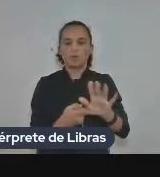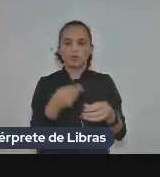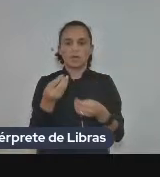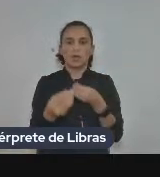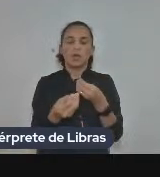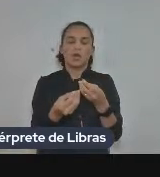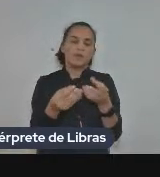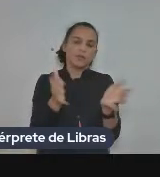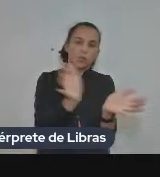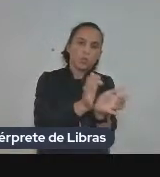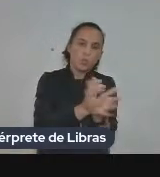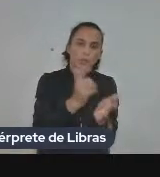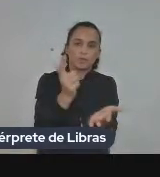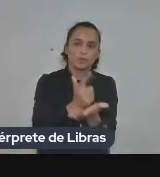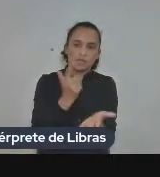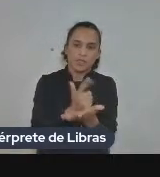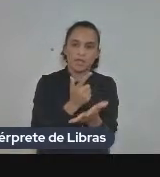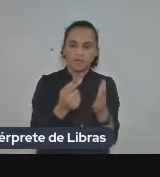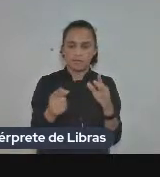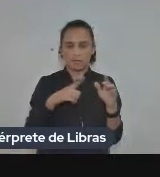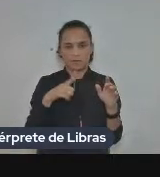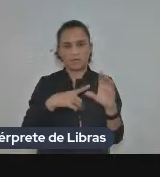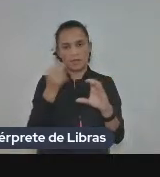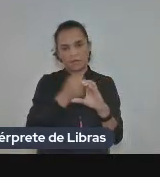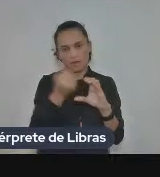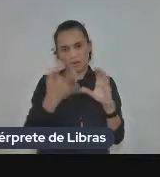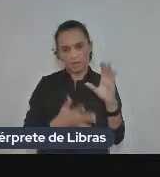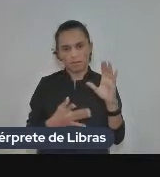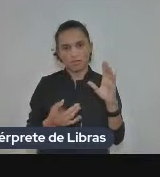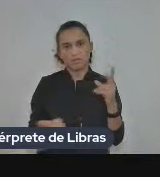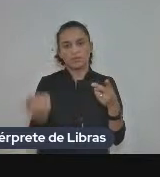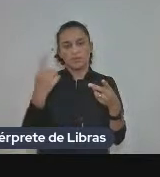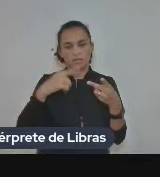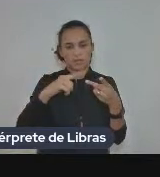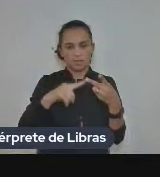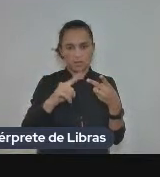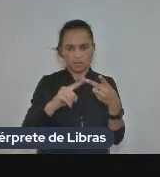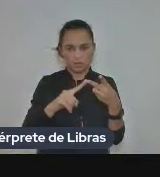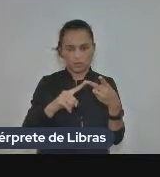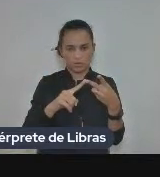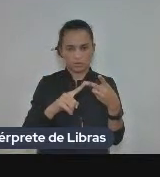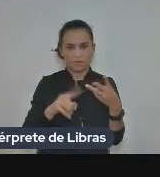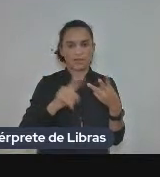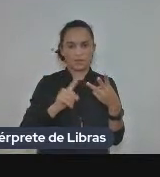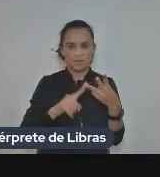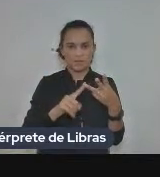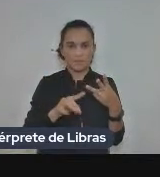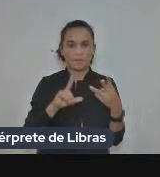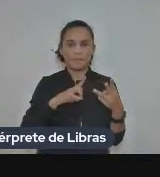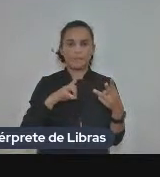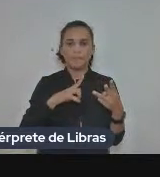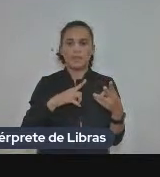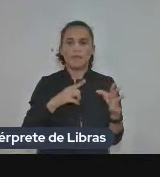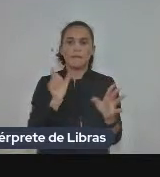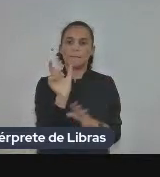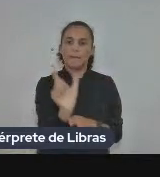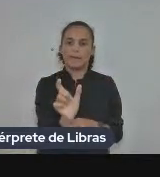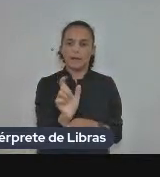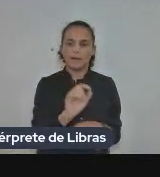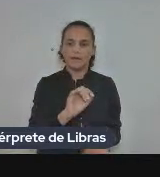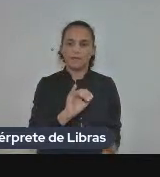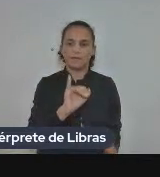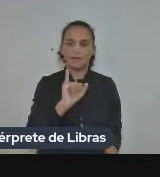que também presentes na editora Bluche tem palavras como intraduzível